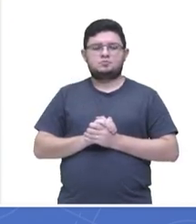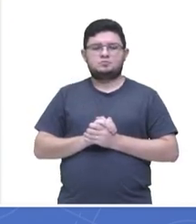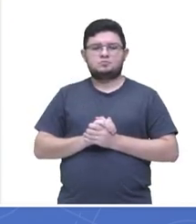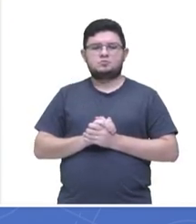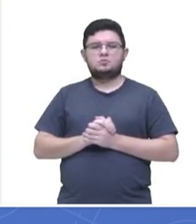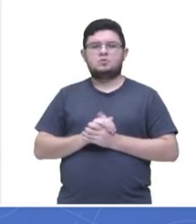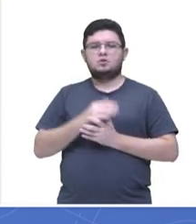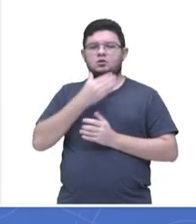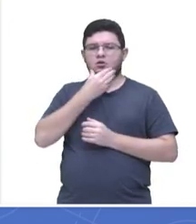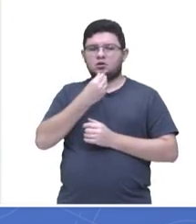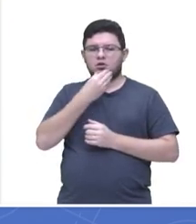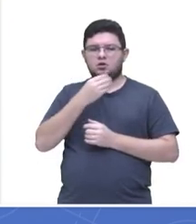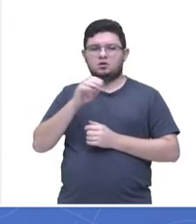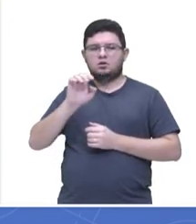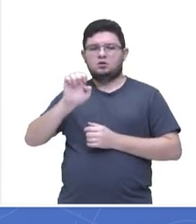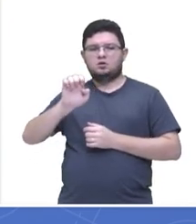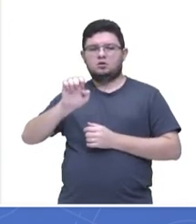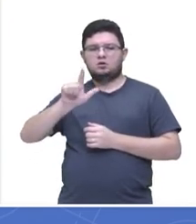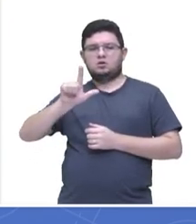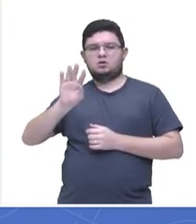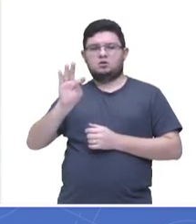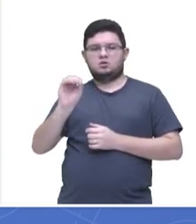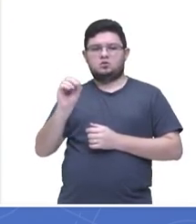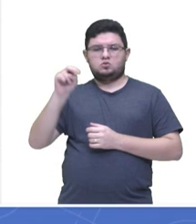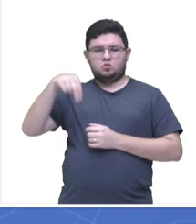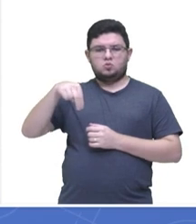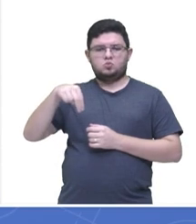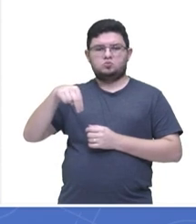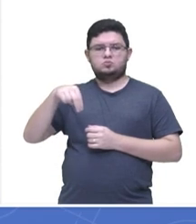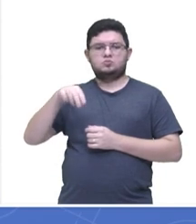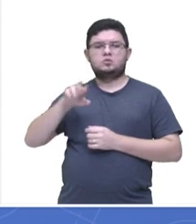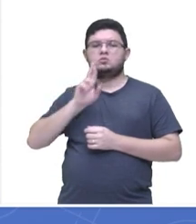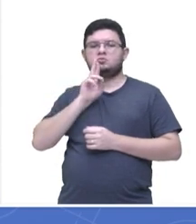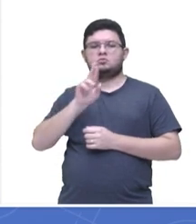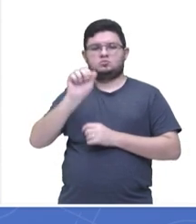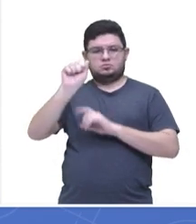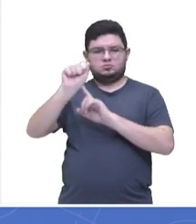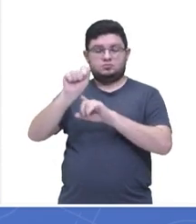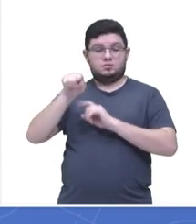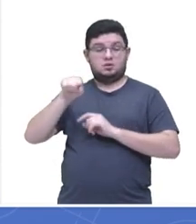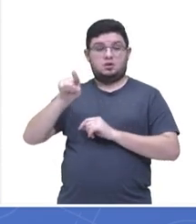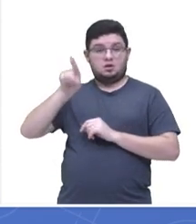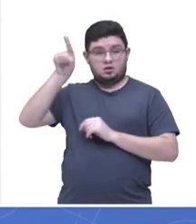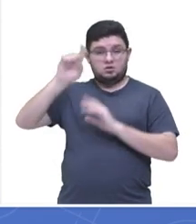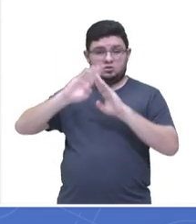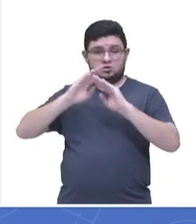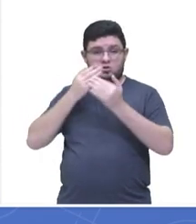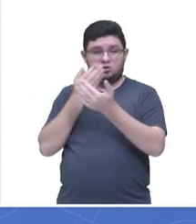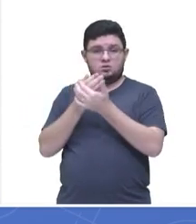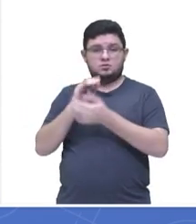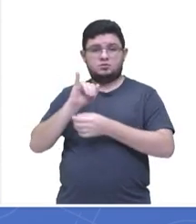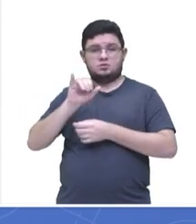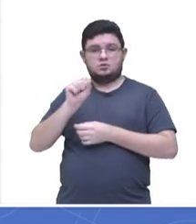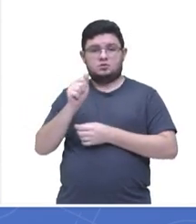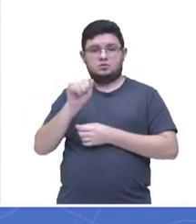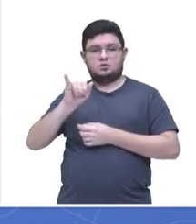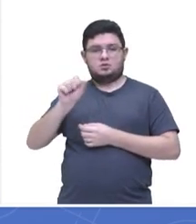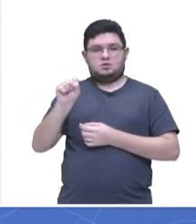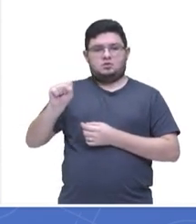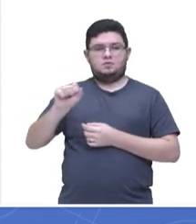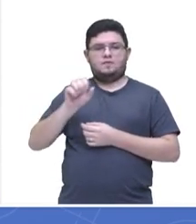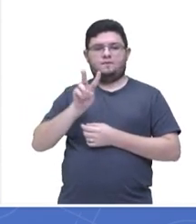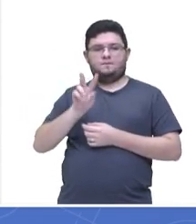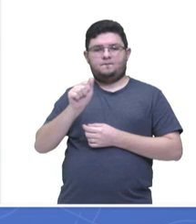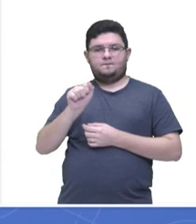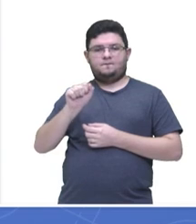O Elton diz que é a letra A. O Elton é da escola Isaías Vasconcelos, lá de Iranduba. Parabéns, Iranduba, pela